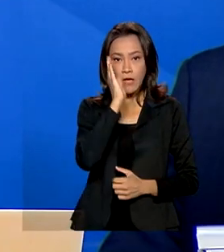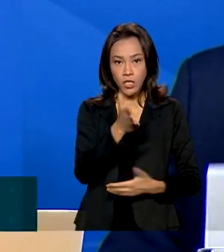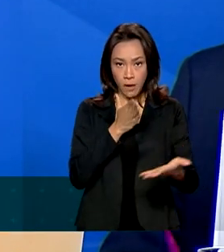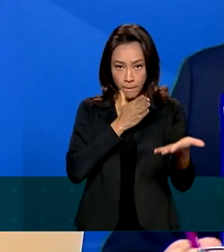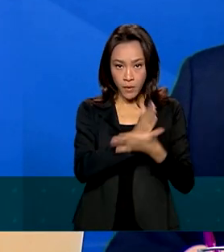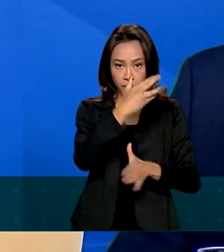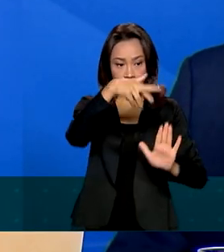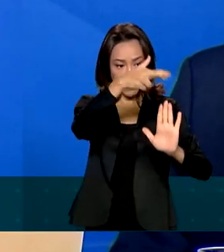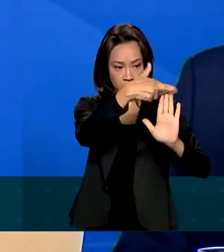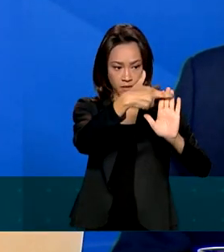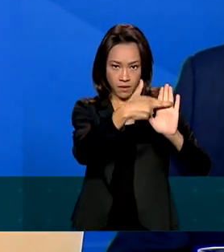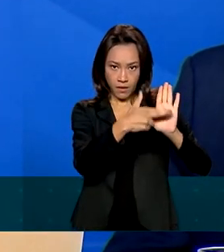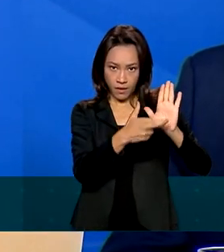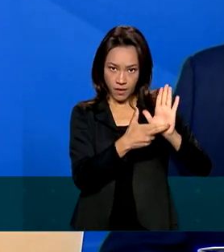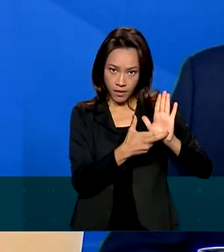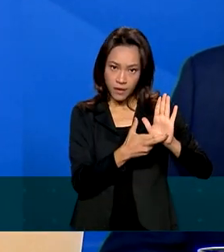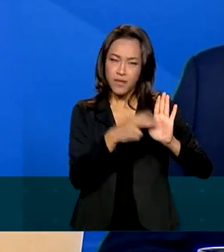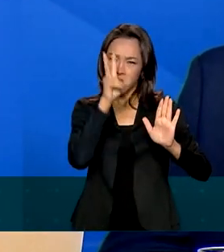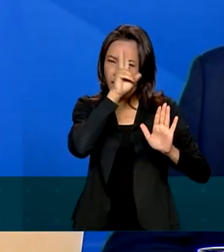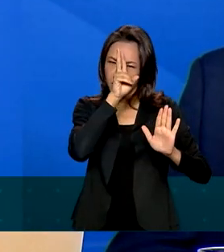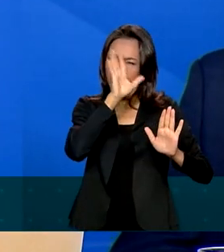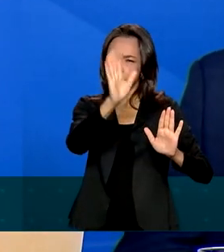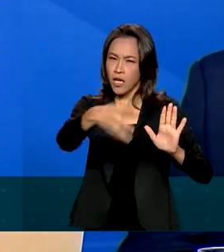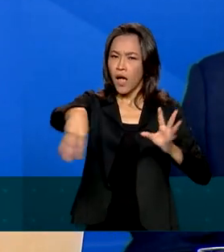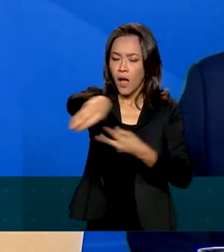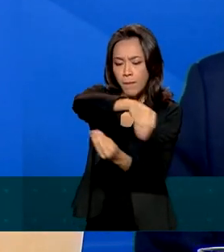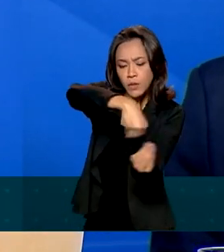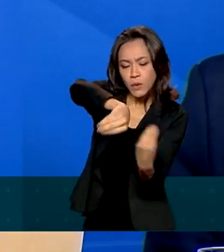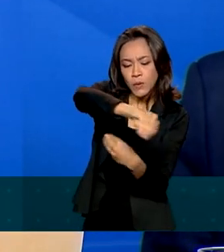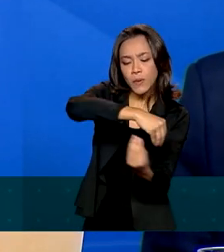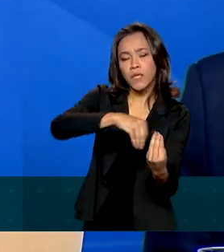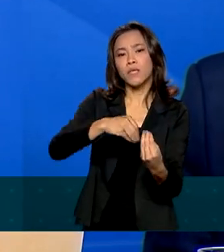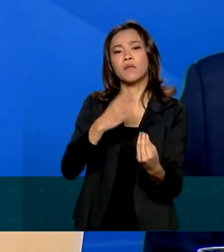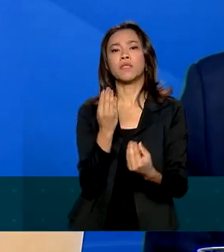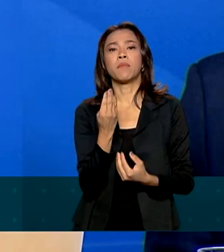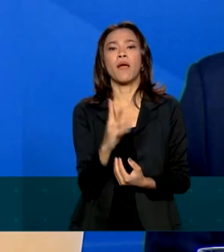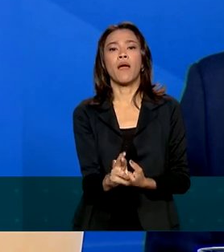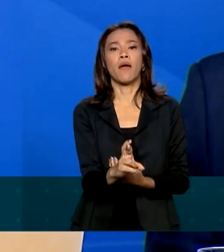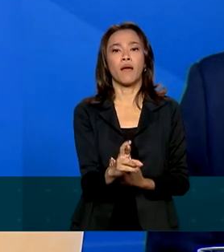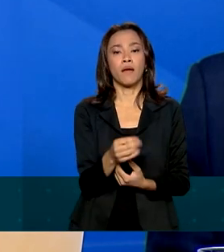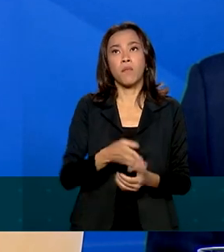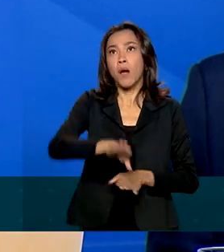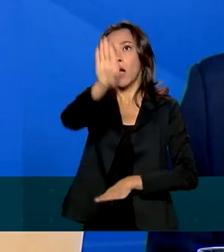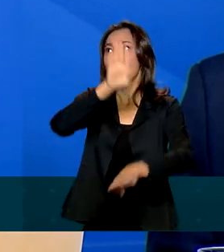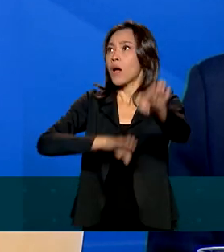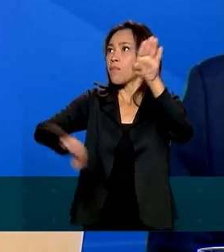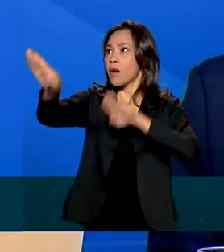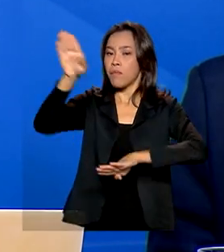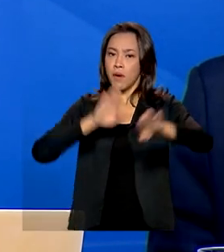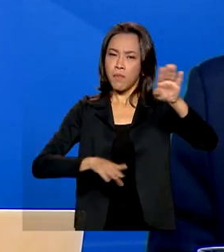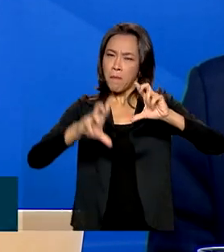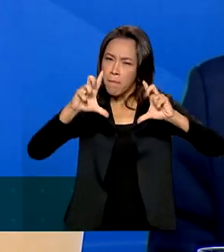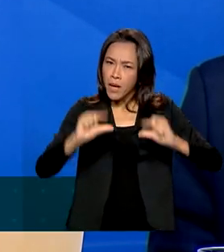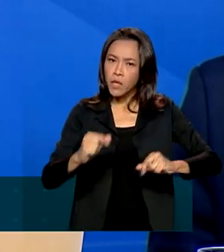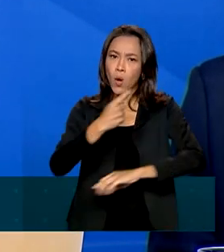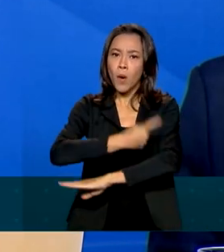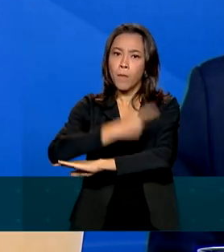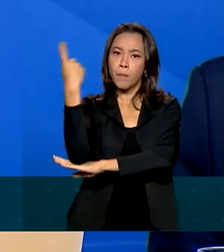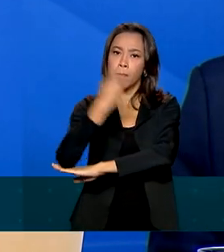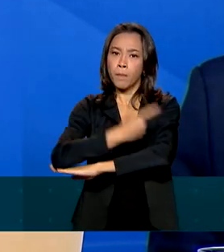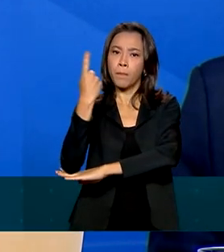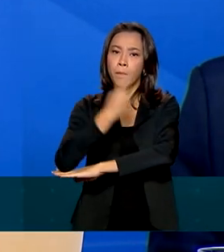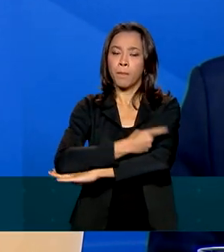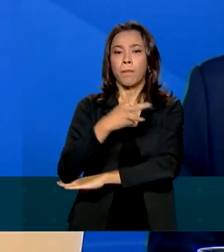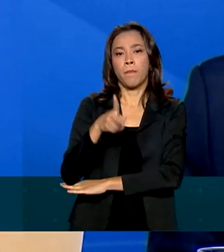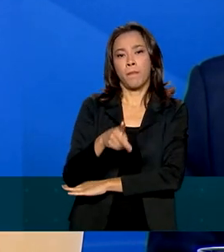leilão, que é aquele critério híbrido que nós já usamos recentemente para rodovias no país, com menor valor de tarifa de pedágio, combinado